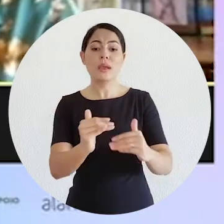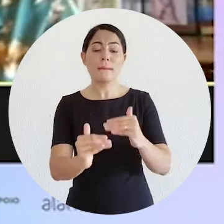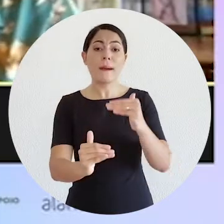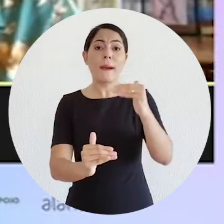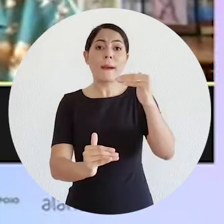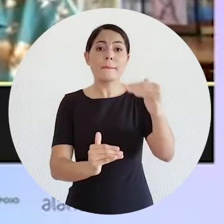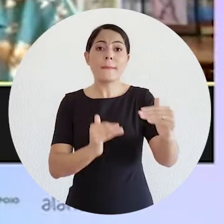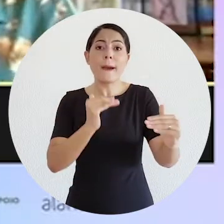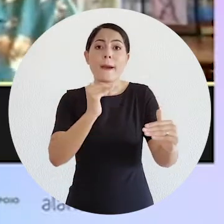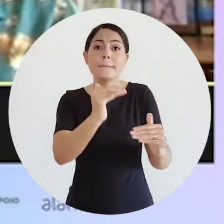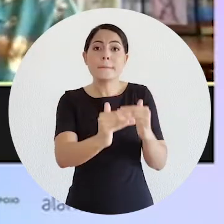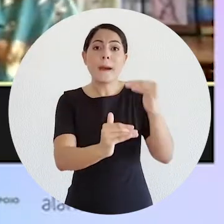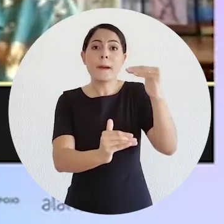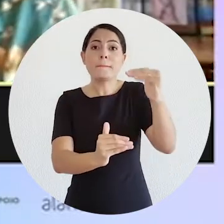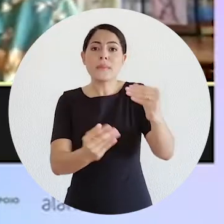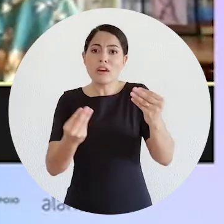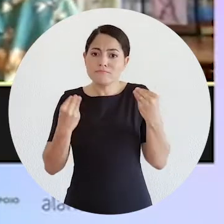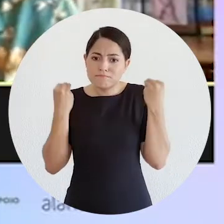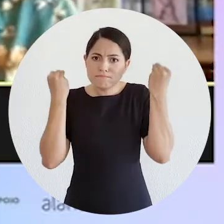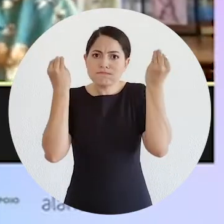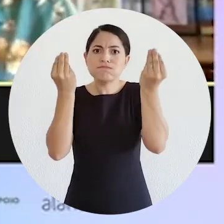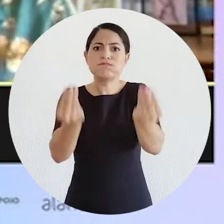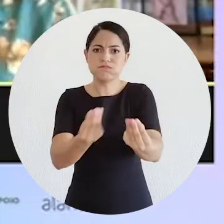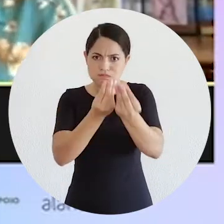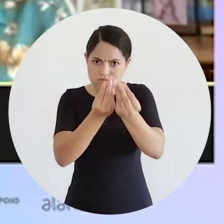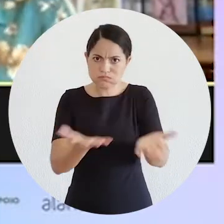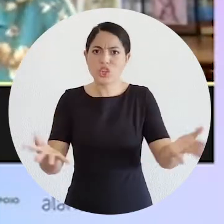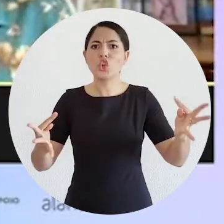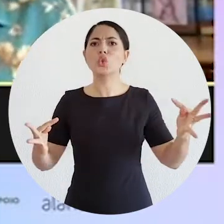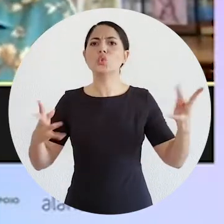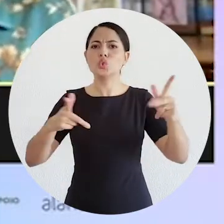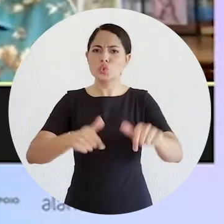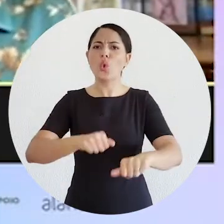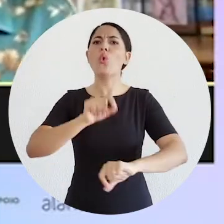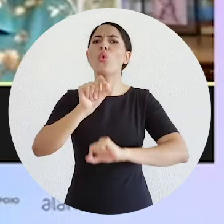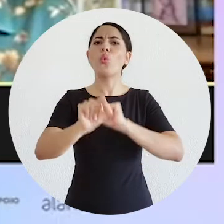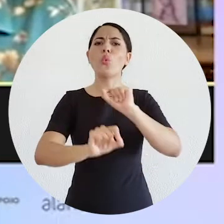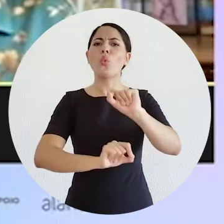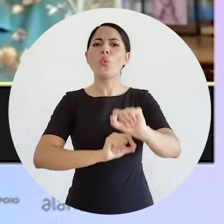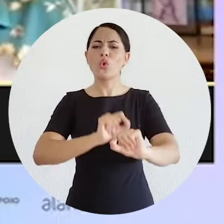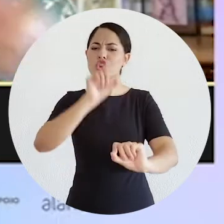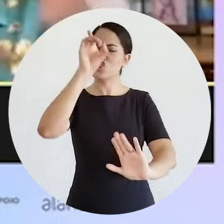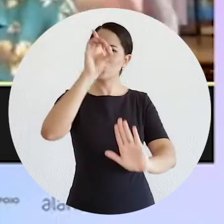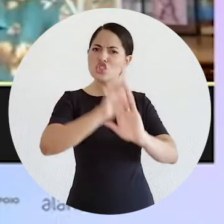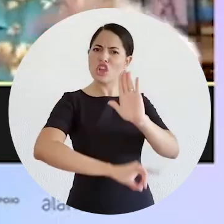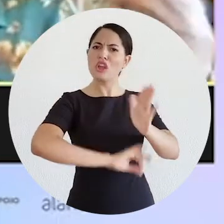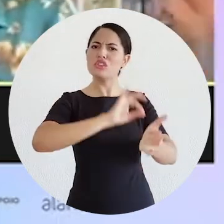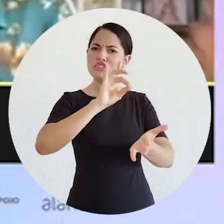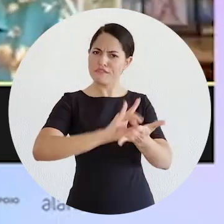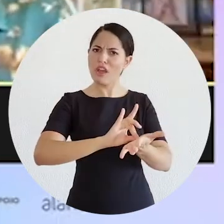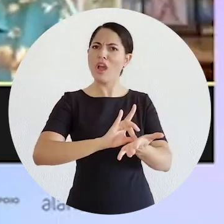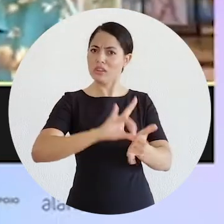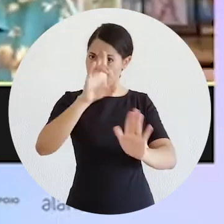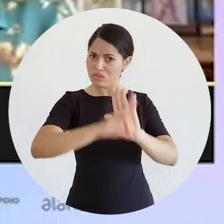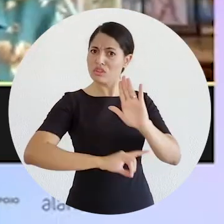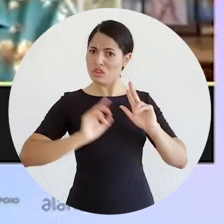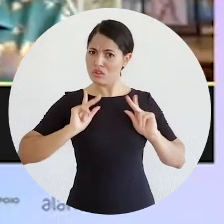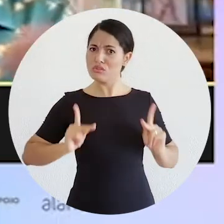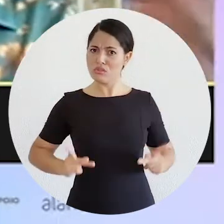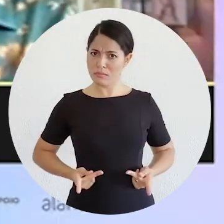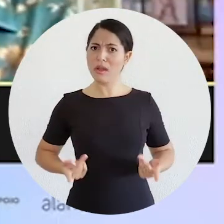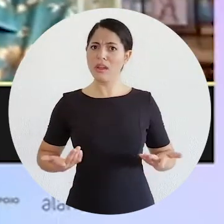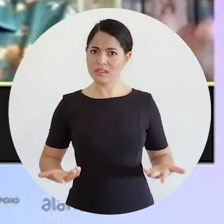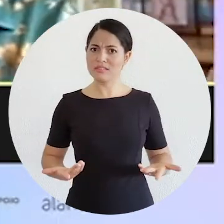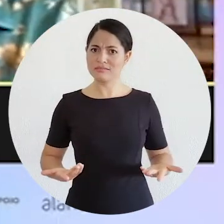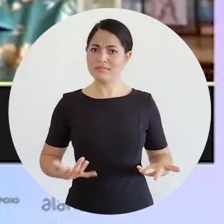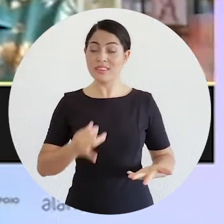progredir e conceder o pleno exercício dos direitos humanos